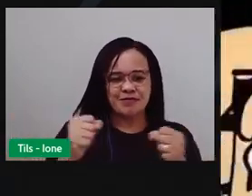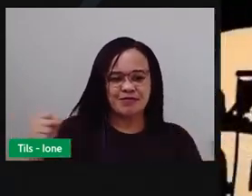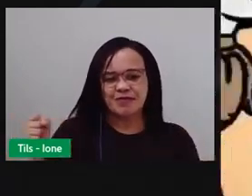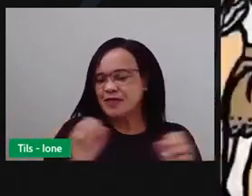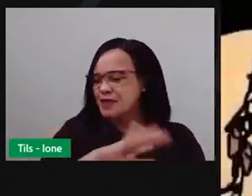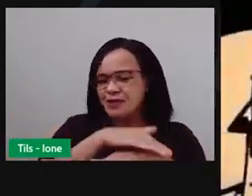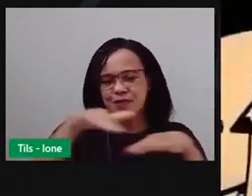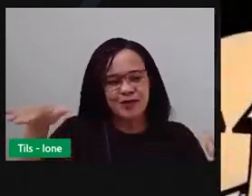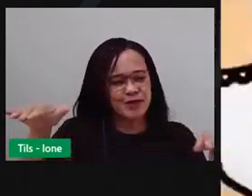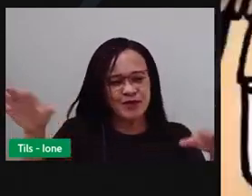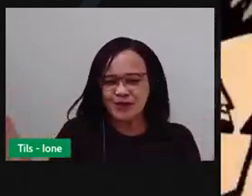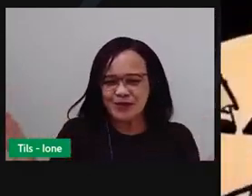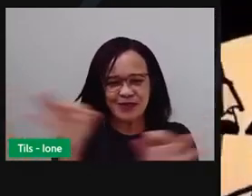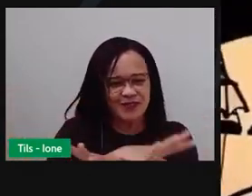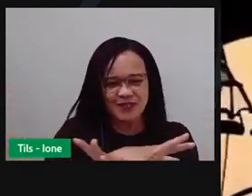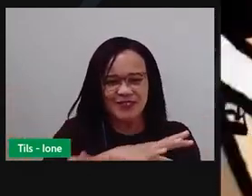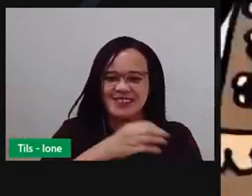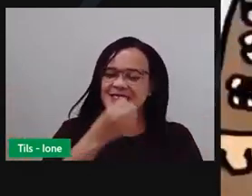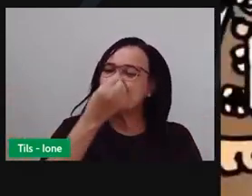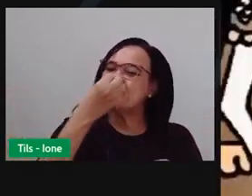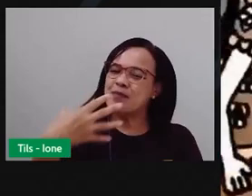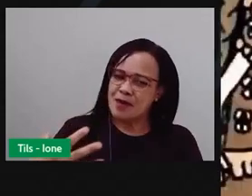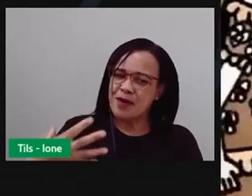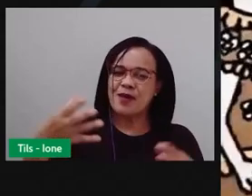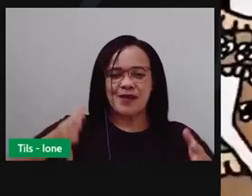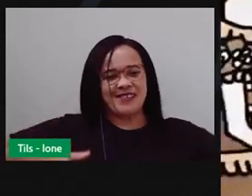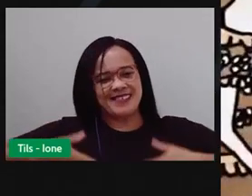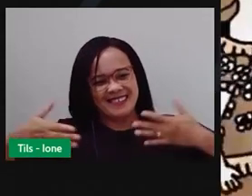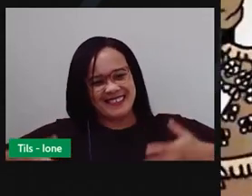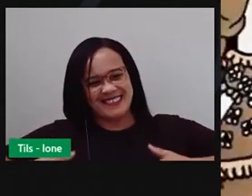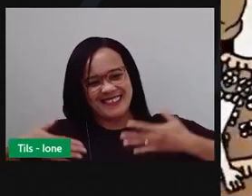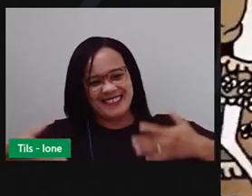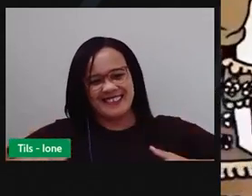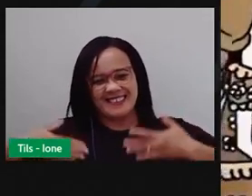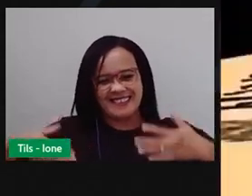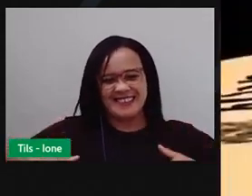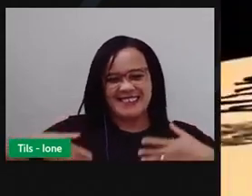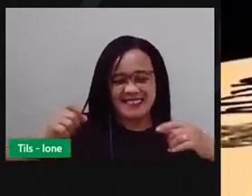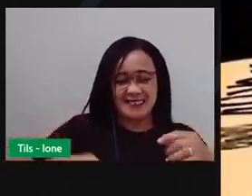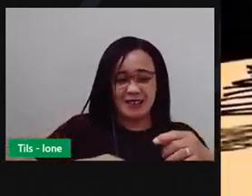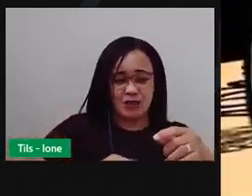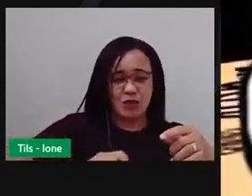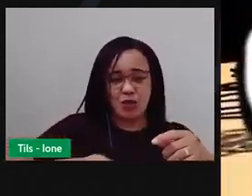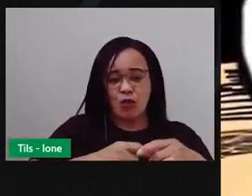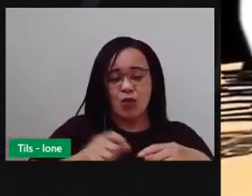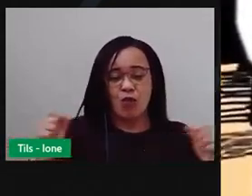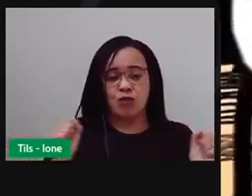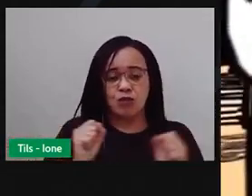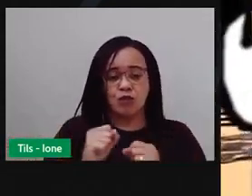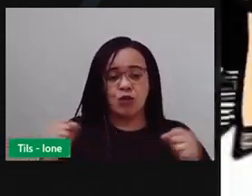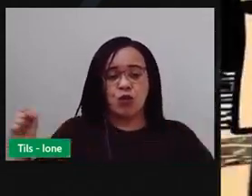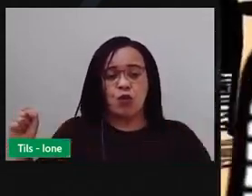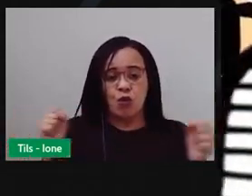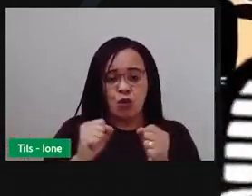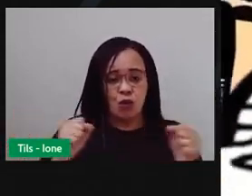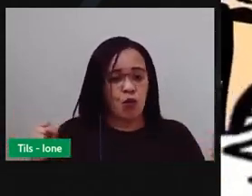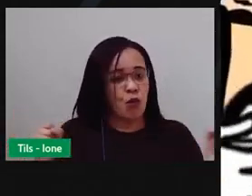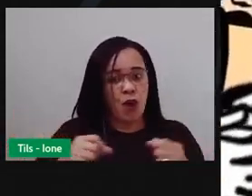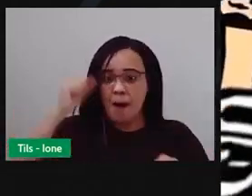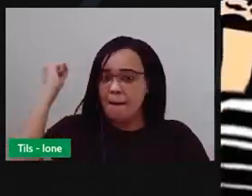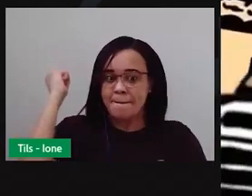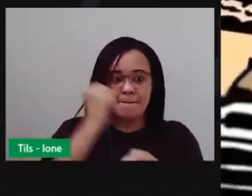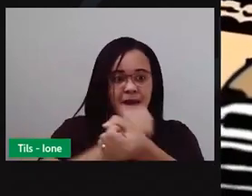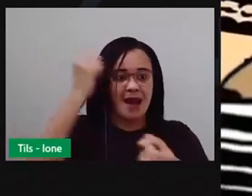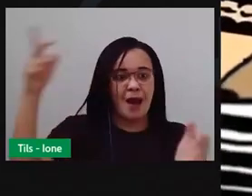pronto. A coisa ficou bem animada. Falar em acordeon, uma das figuras mais marcantes das festas juninas,